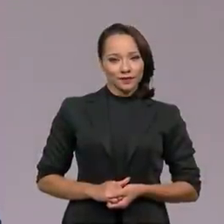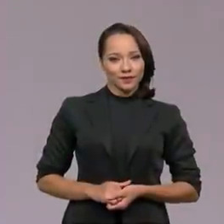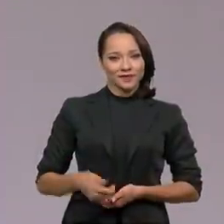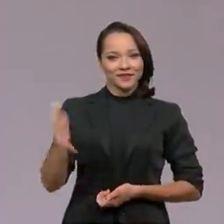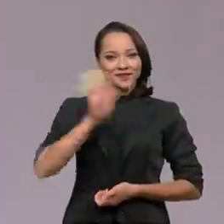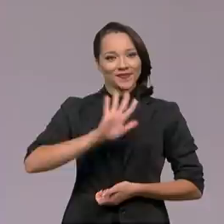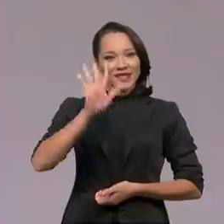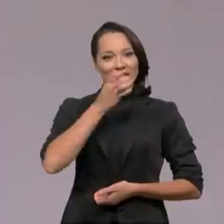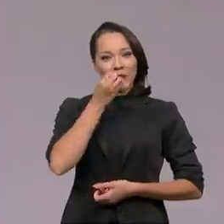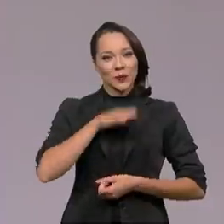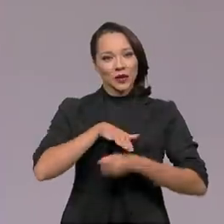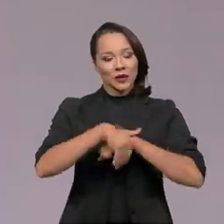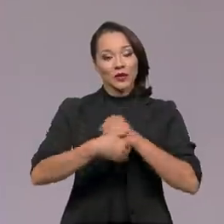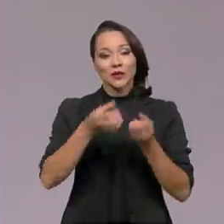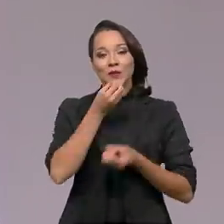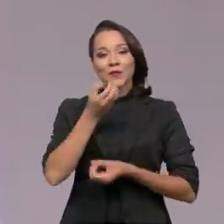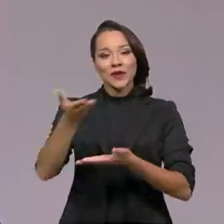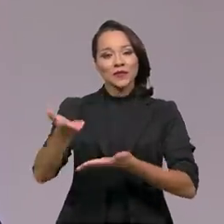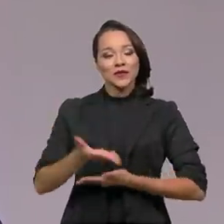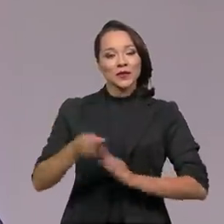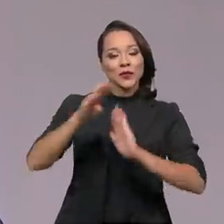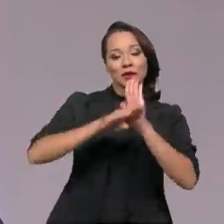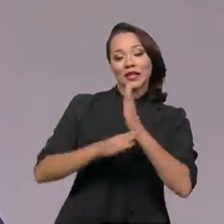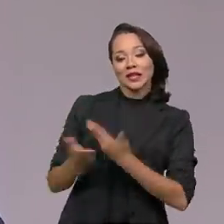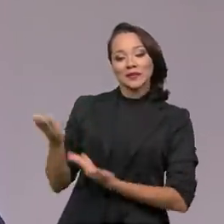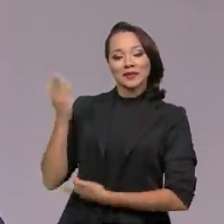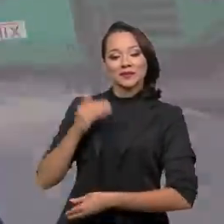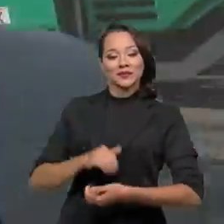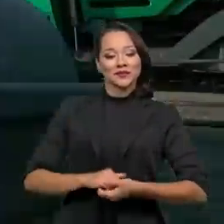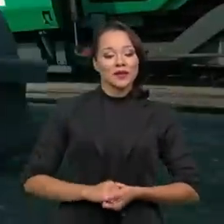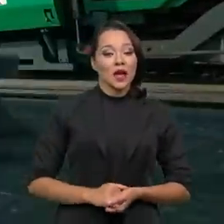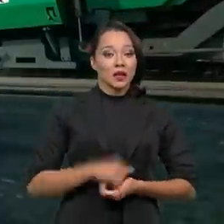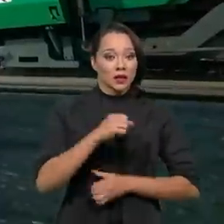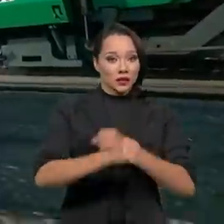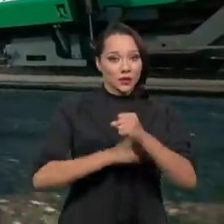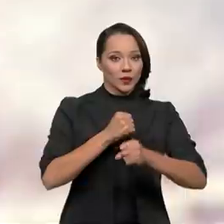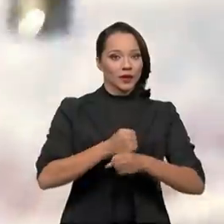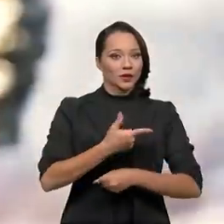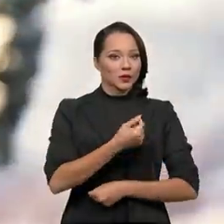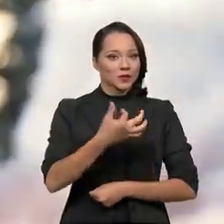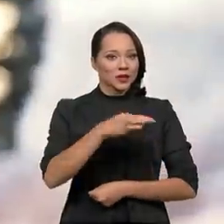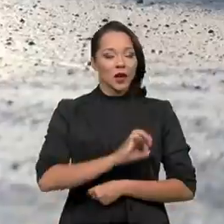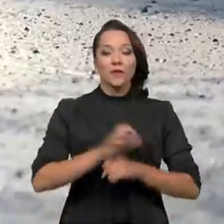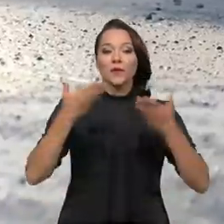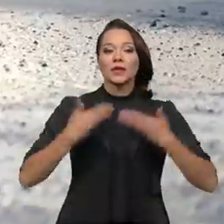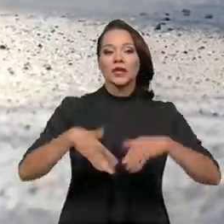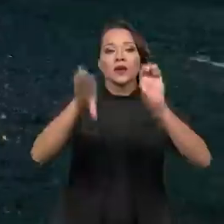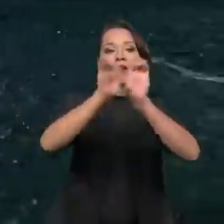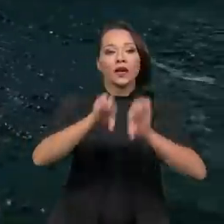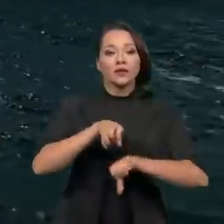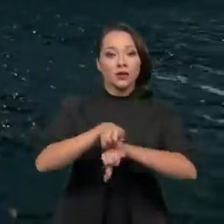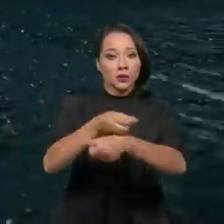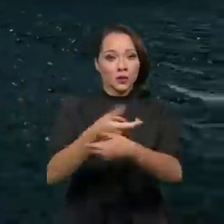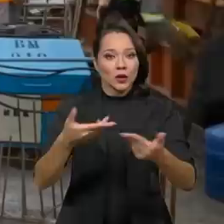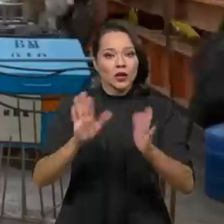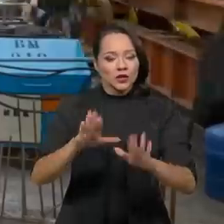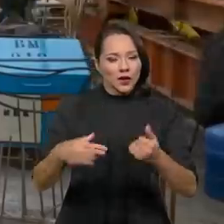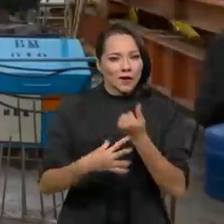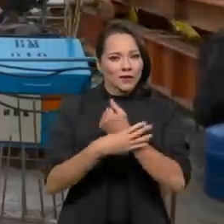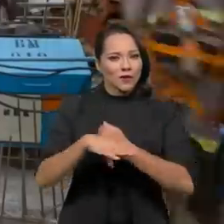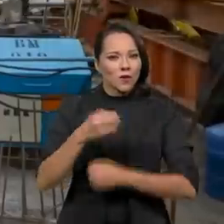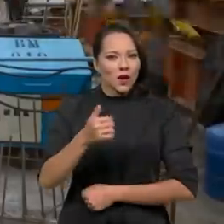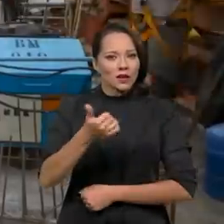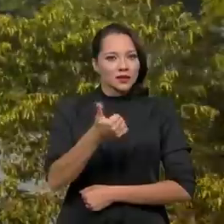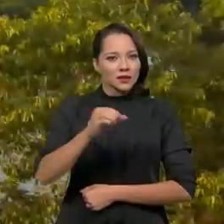Olá, boa noite e seja bem-vindo ao Brasil em Pauta. Desde 2019, o Ministério da Infraestrutura já garantiu quase 100